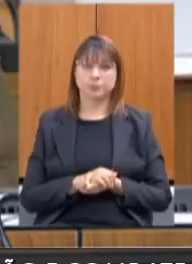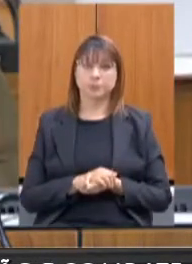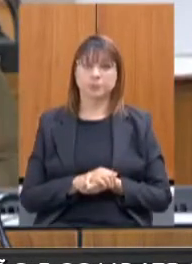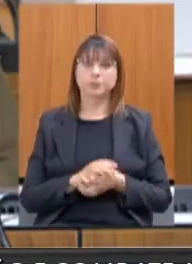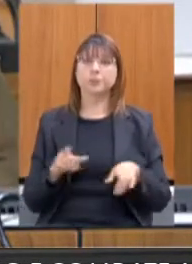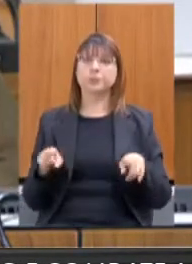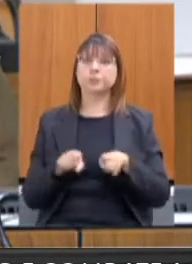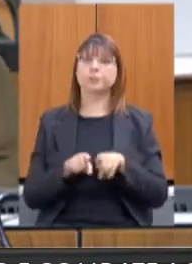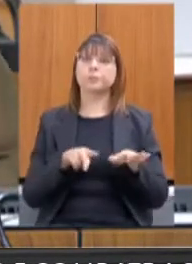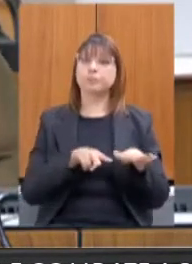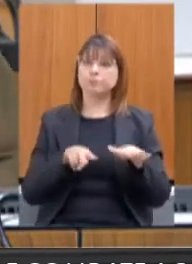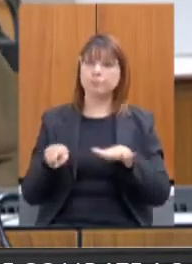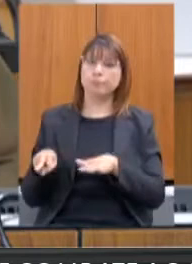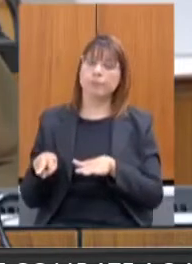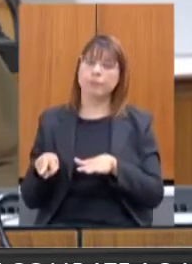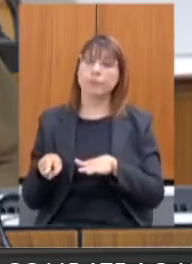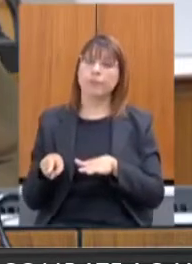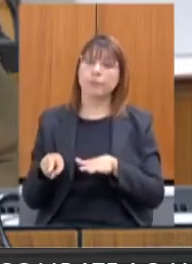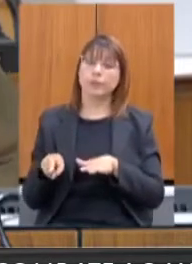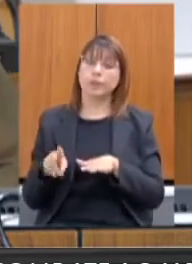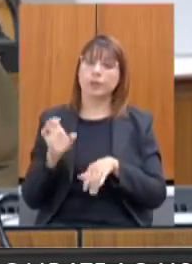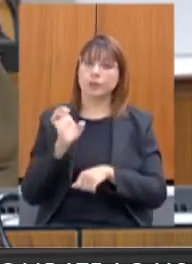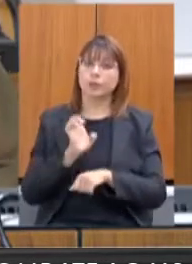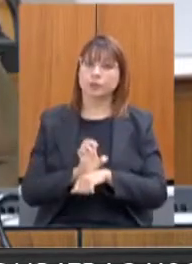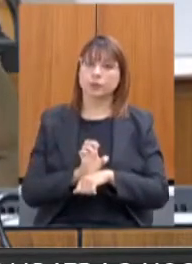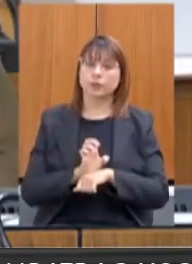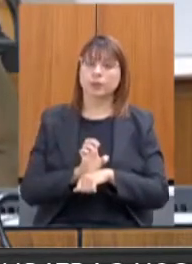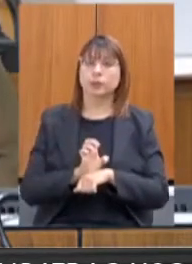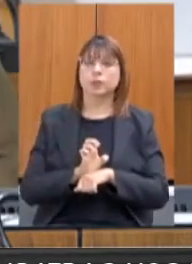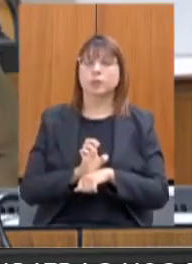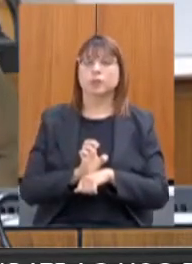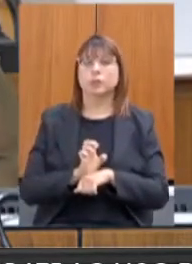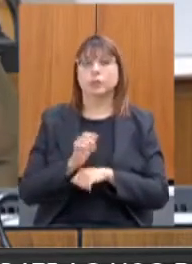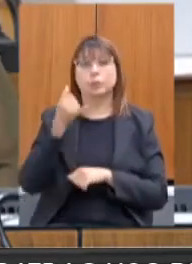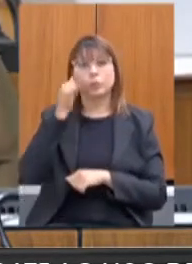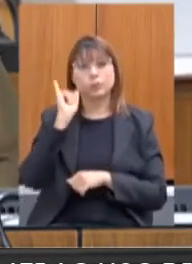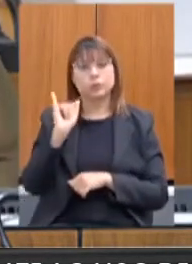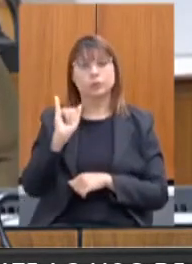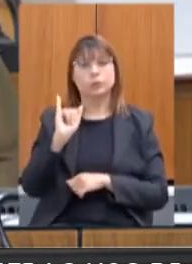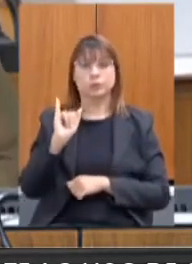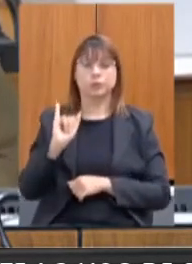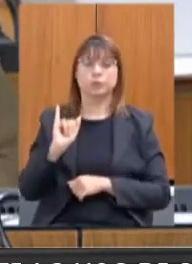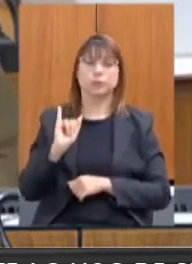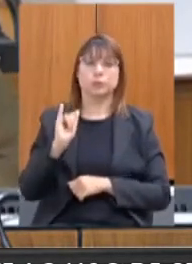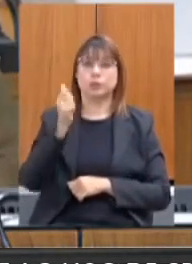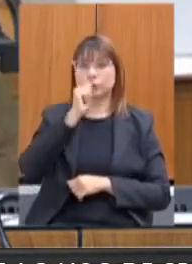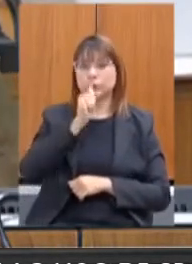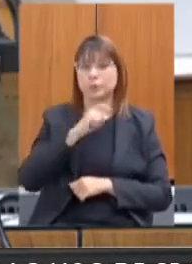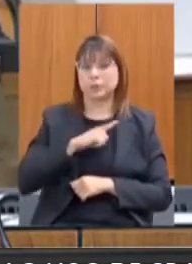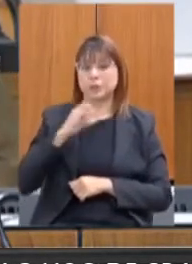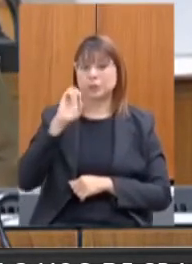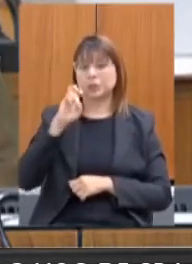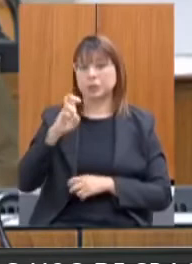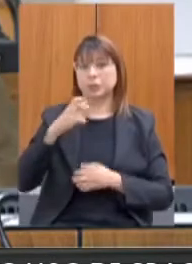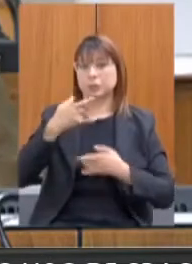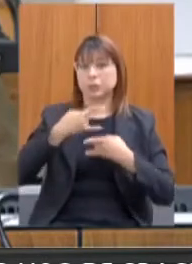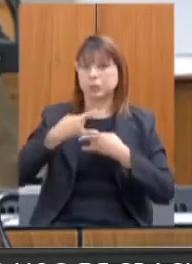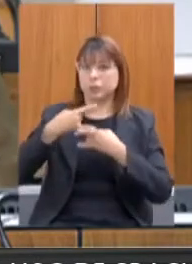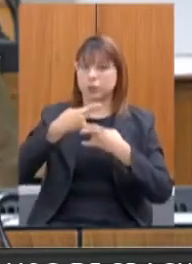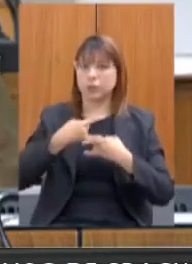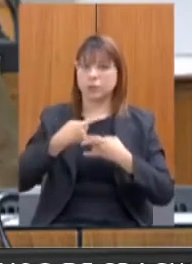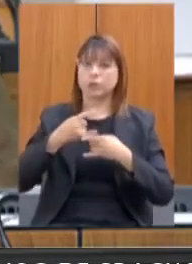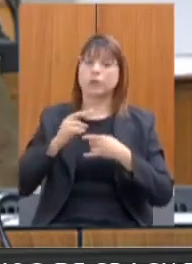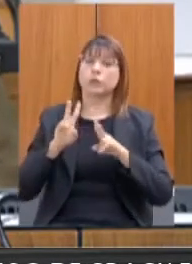a Semana Estadual de Prevenção com as Drogas, que nós fizemos cinco lives com temática relacionada à cultura, à